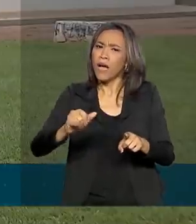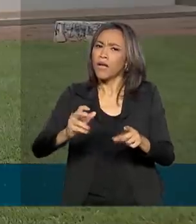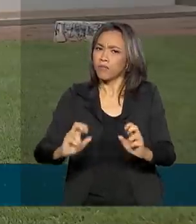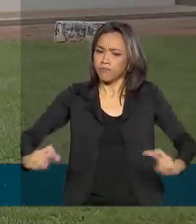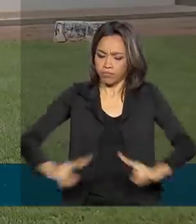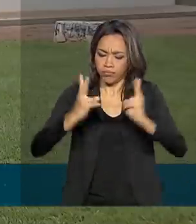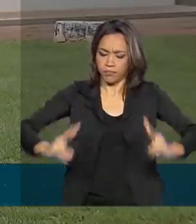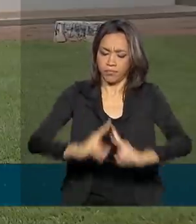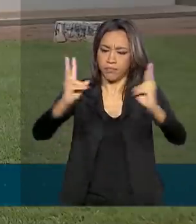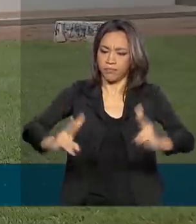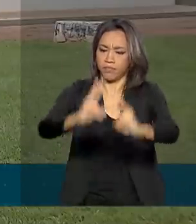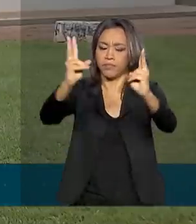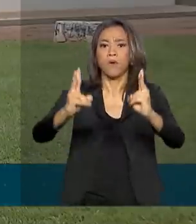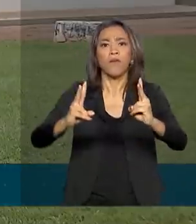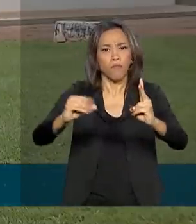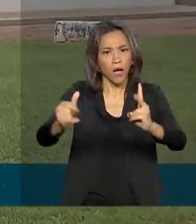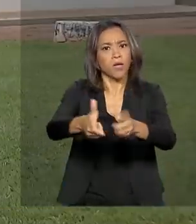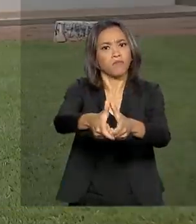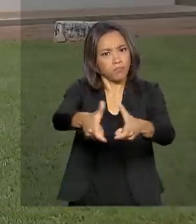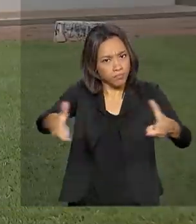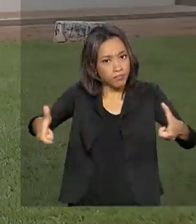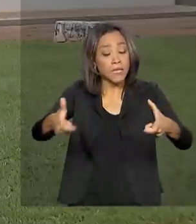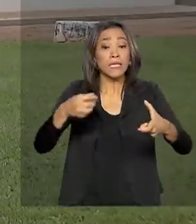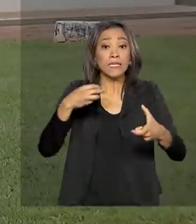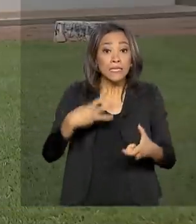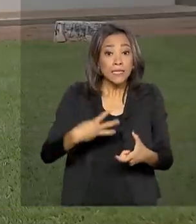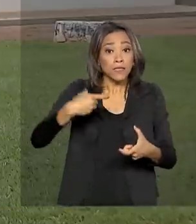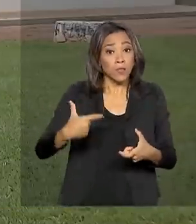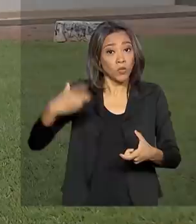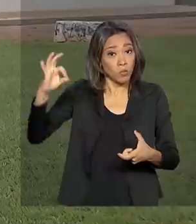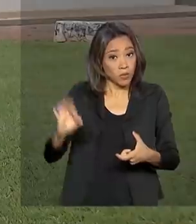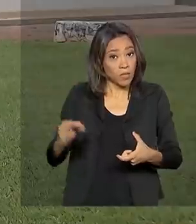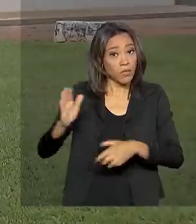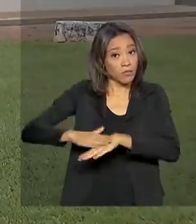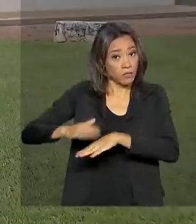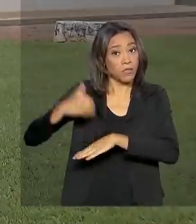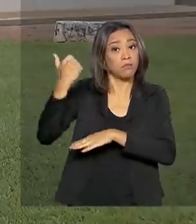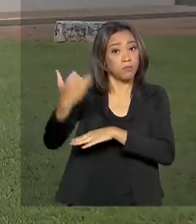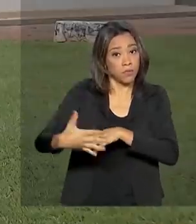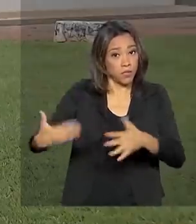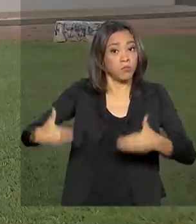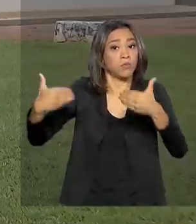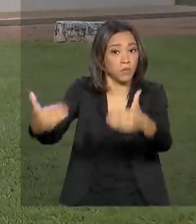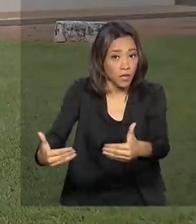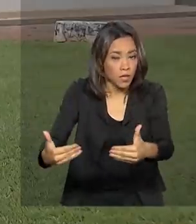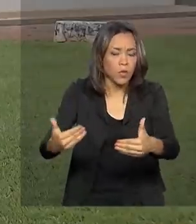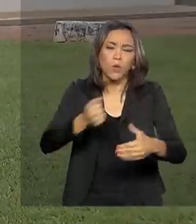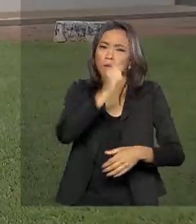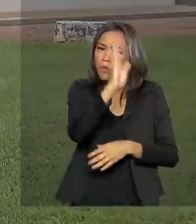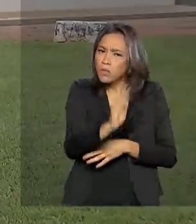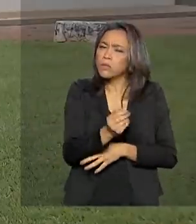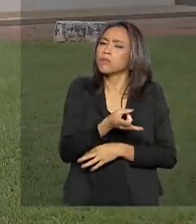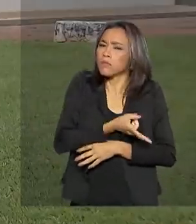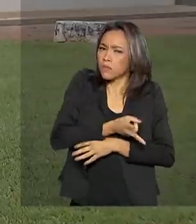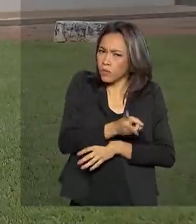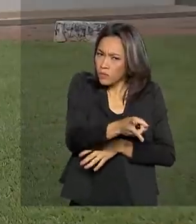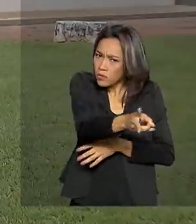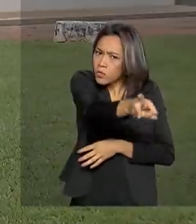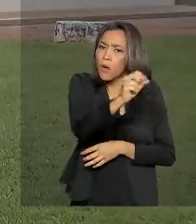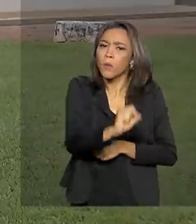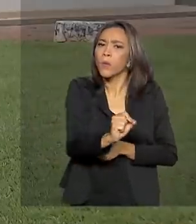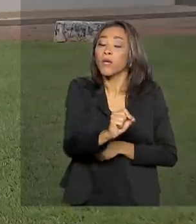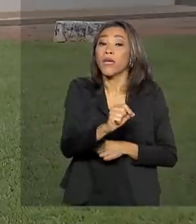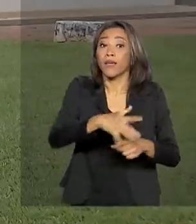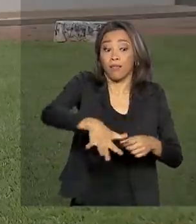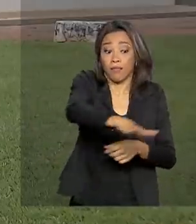32%, segundo previsão do Ministério de Minas e Energia. O Brasil continuará sendo o grande produtor